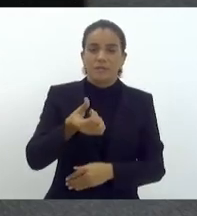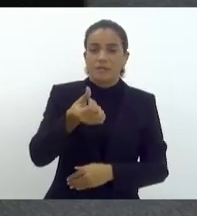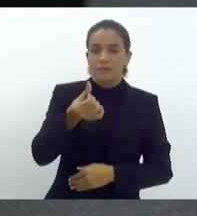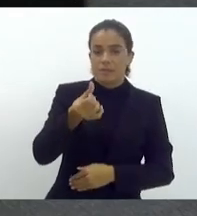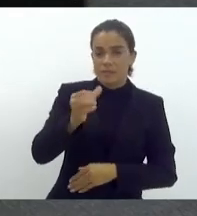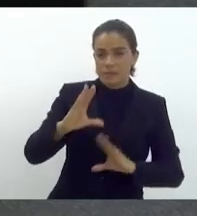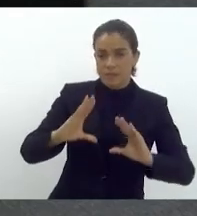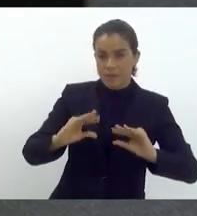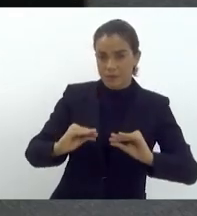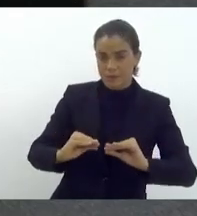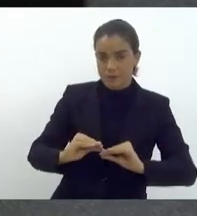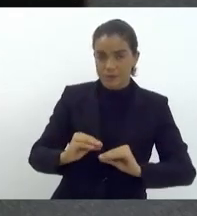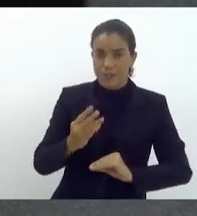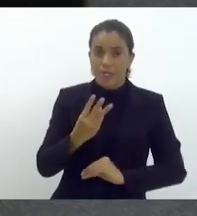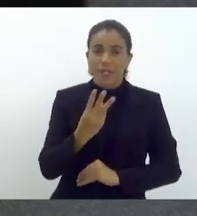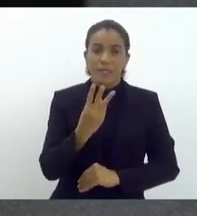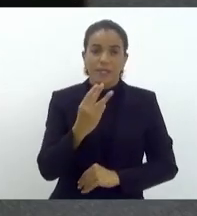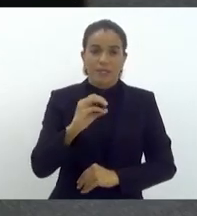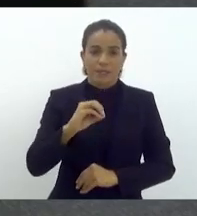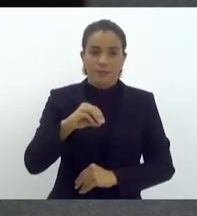horas e 30 minutos.